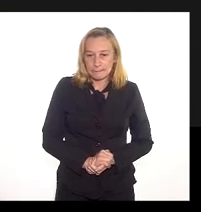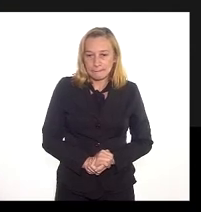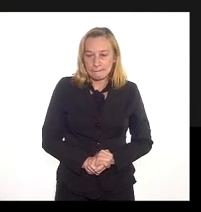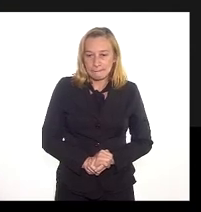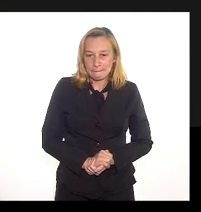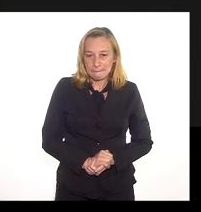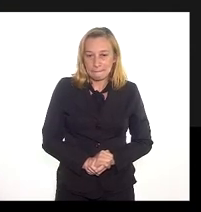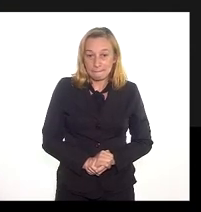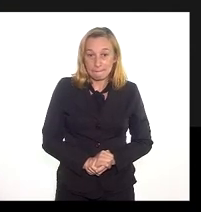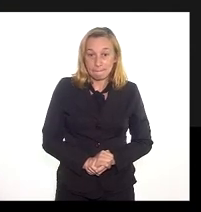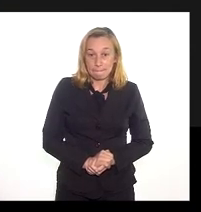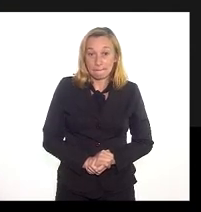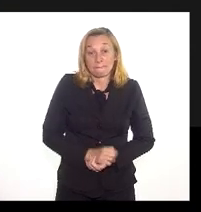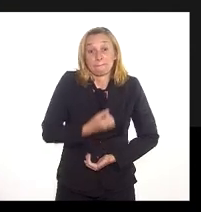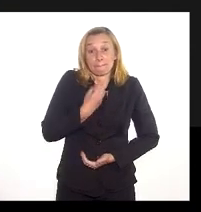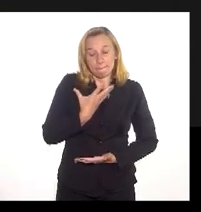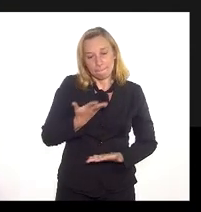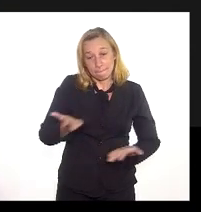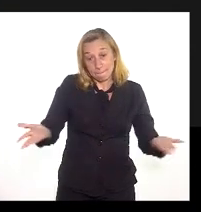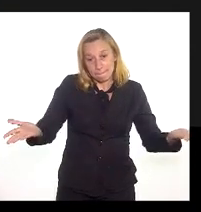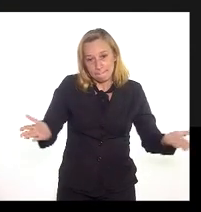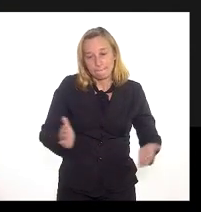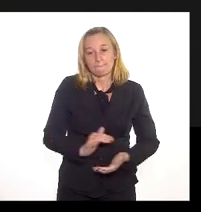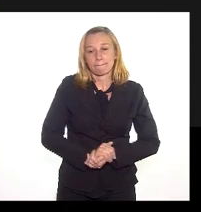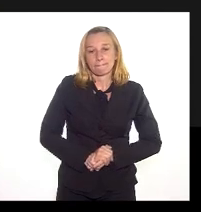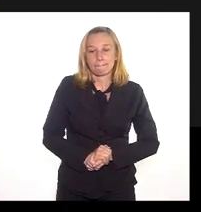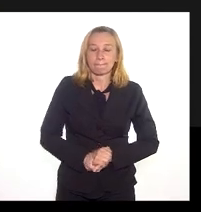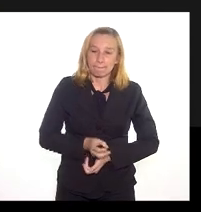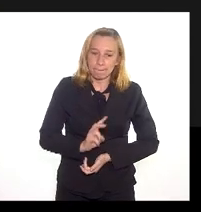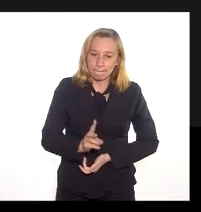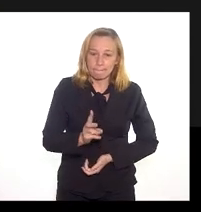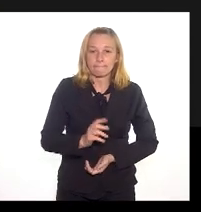Bom, vamos dar sequência